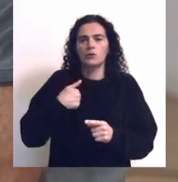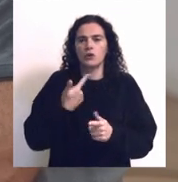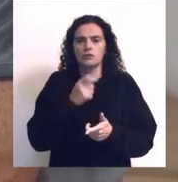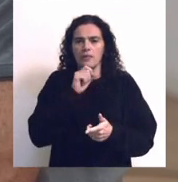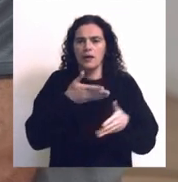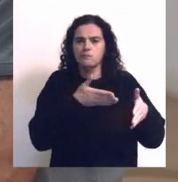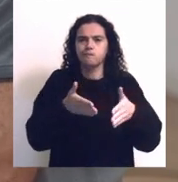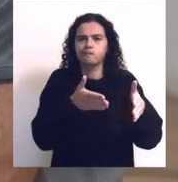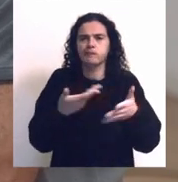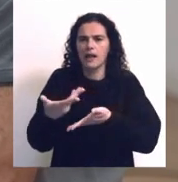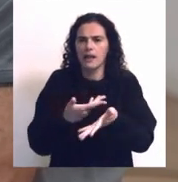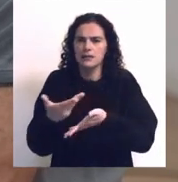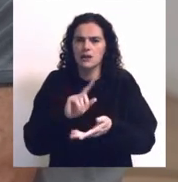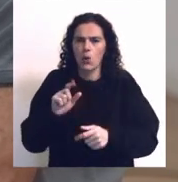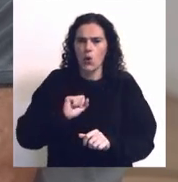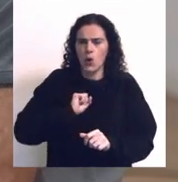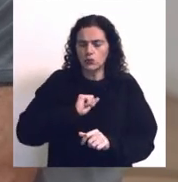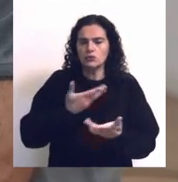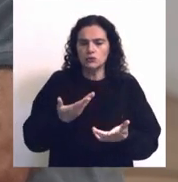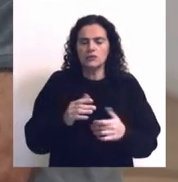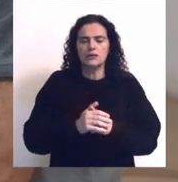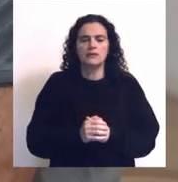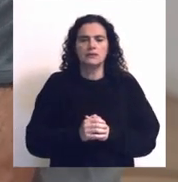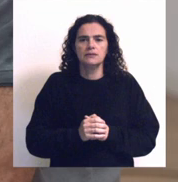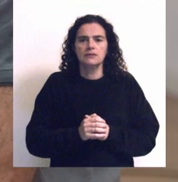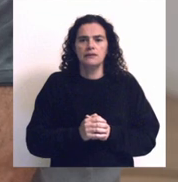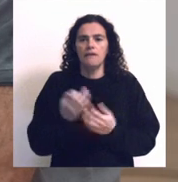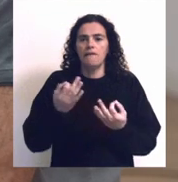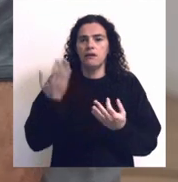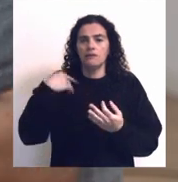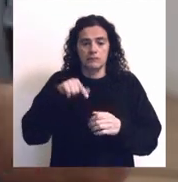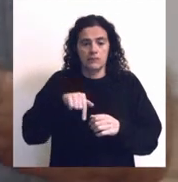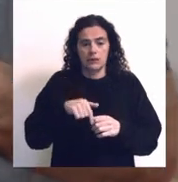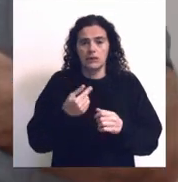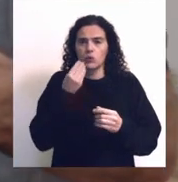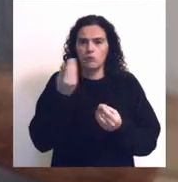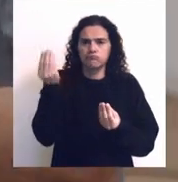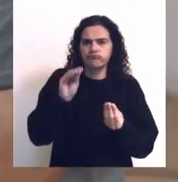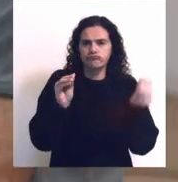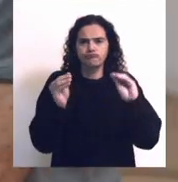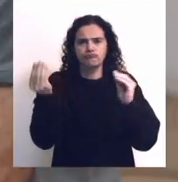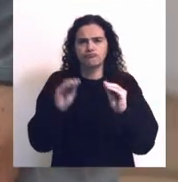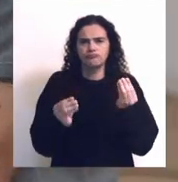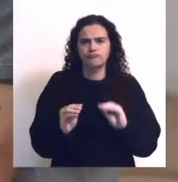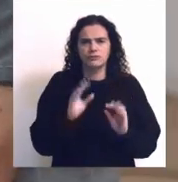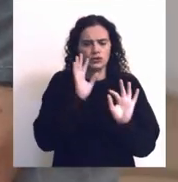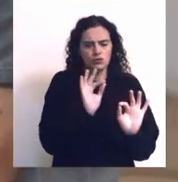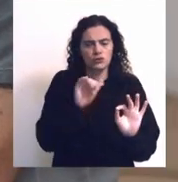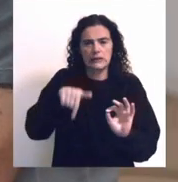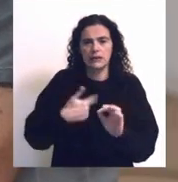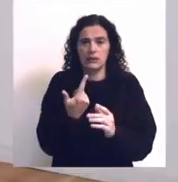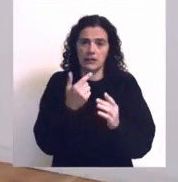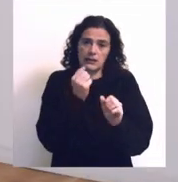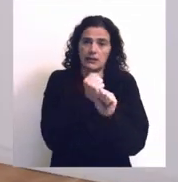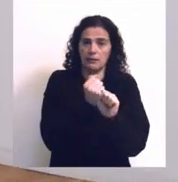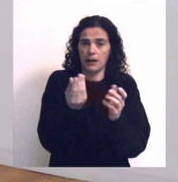relacionamos com este percurso e que foi adotado nesta montagem e na curadoria da